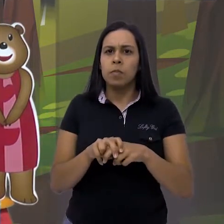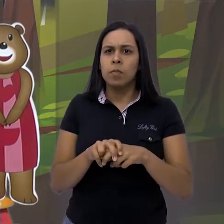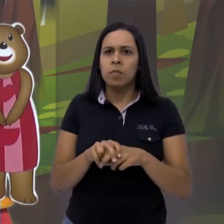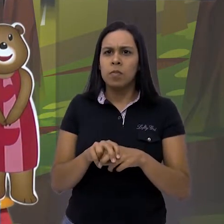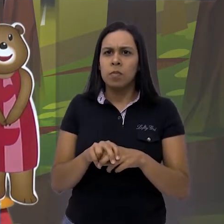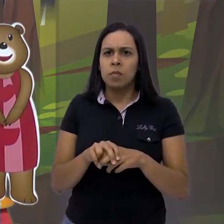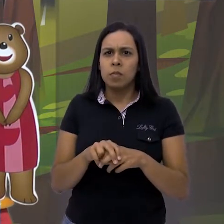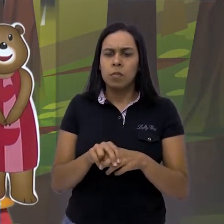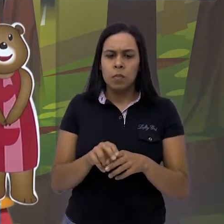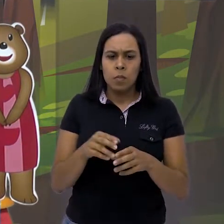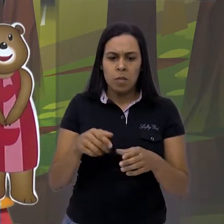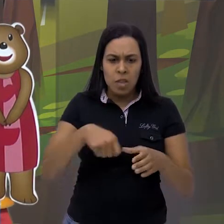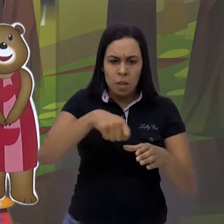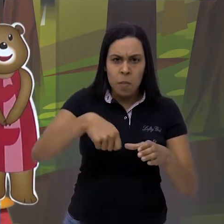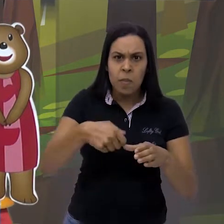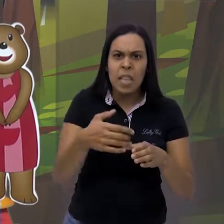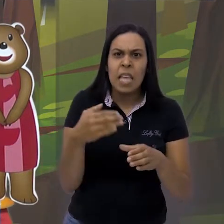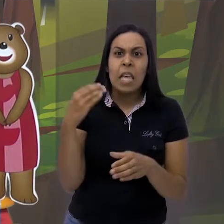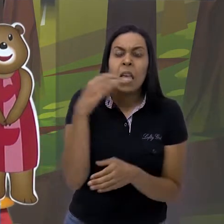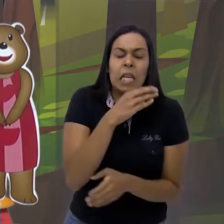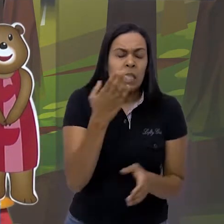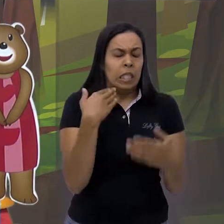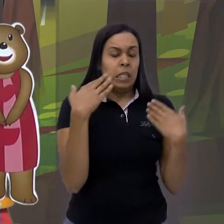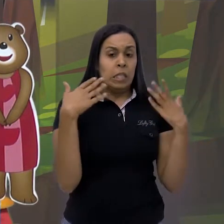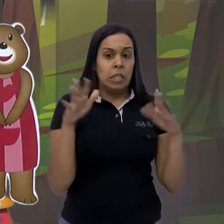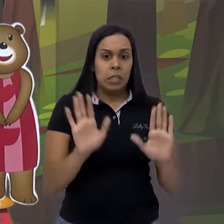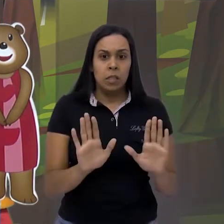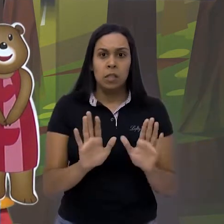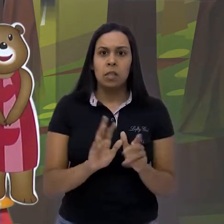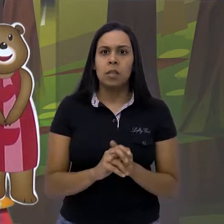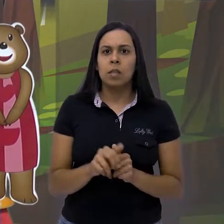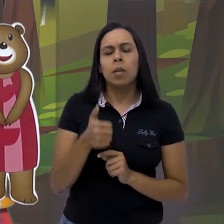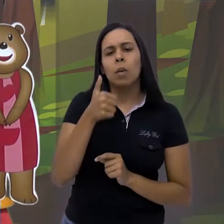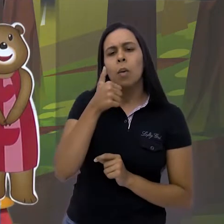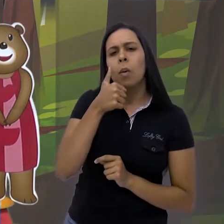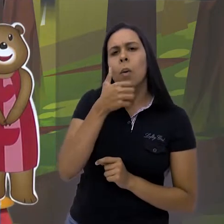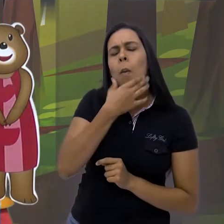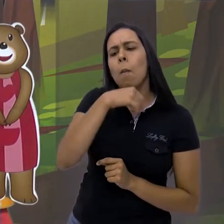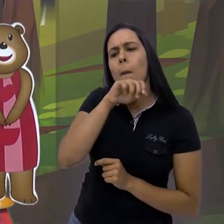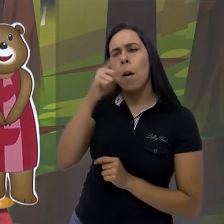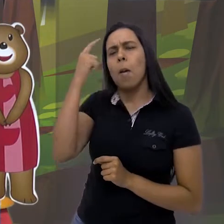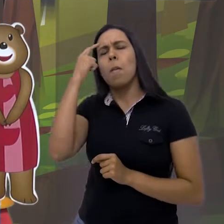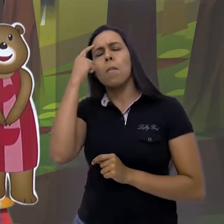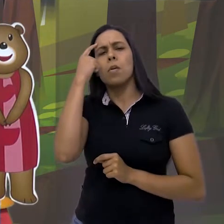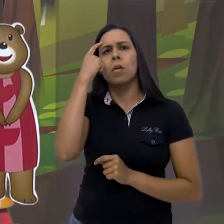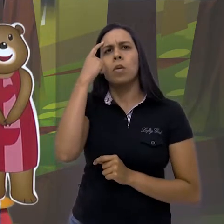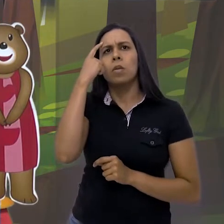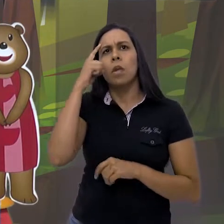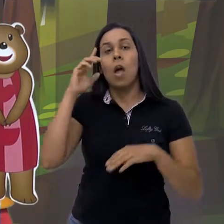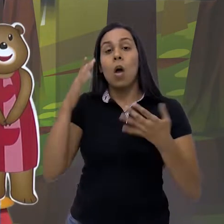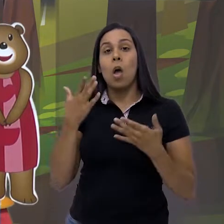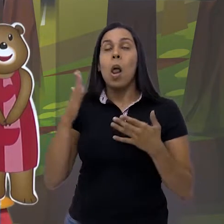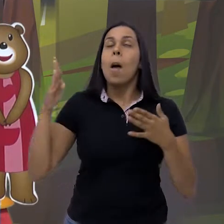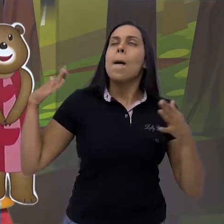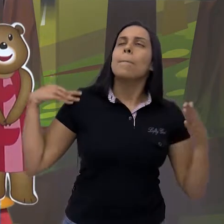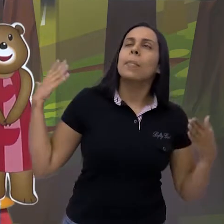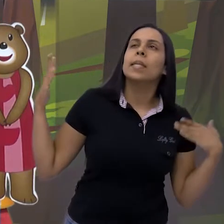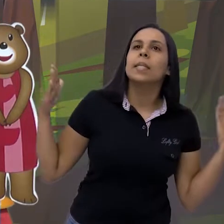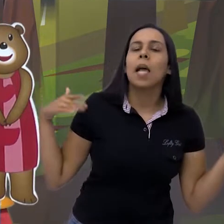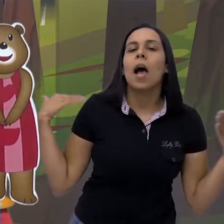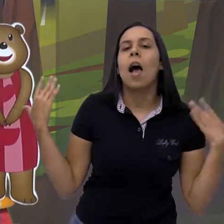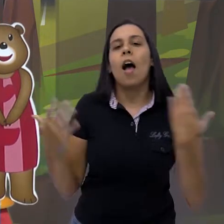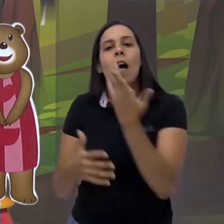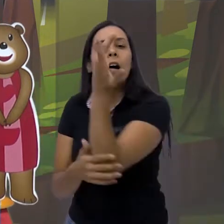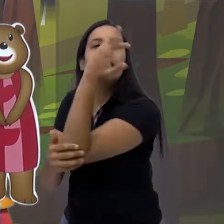o mingau estava muito quente. O papai pensou assim, vamos dar um lindo passeio na floresta,